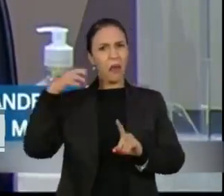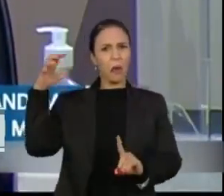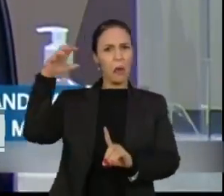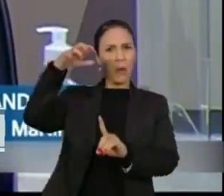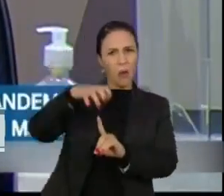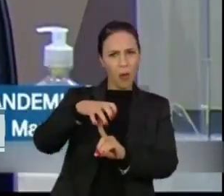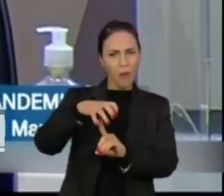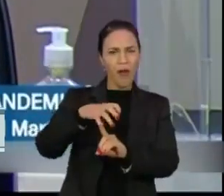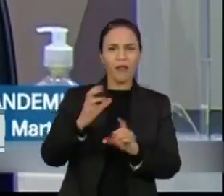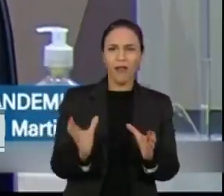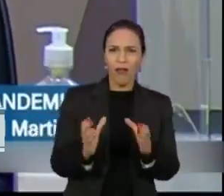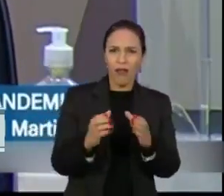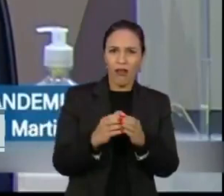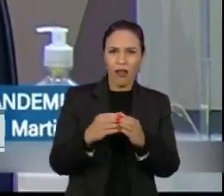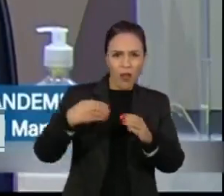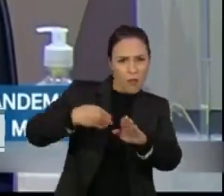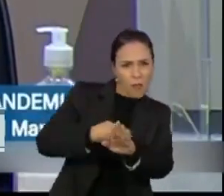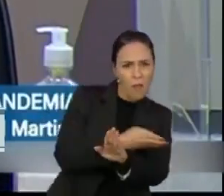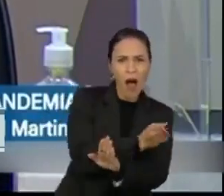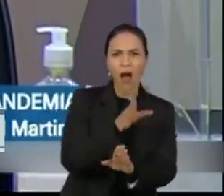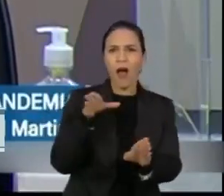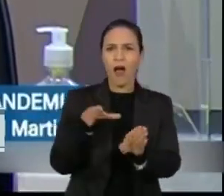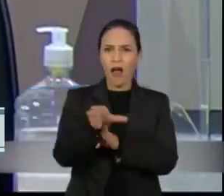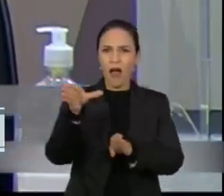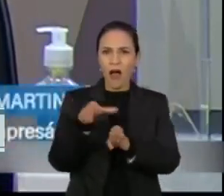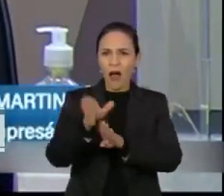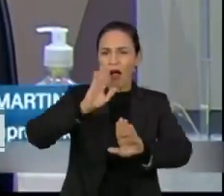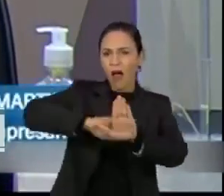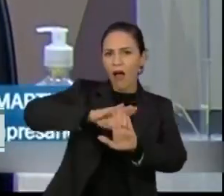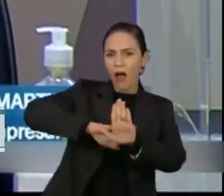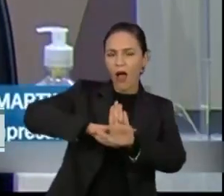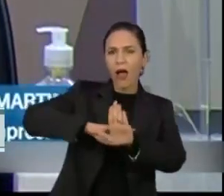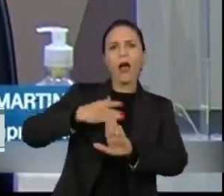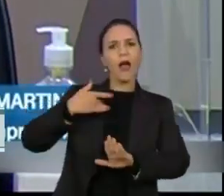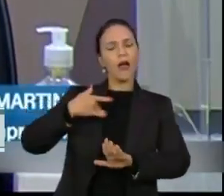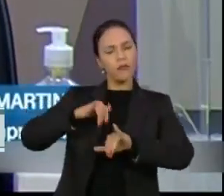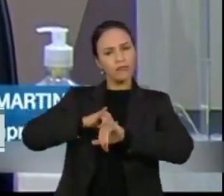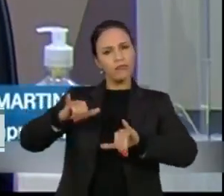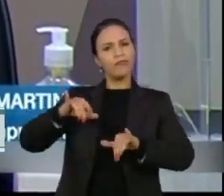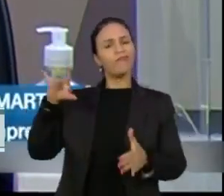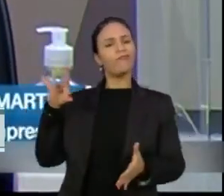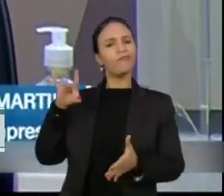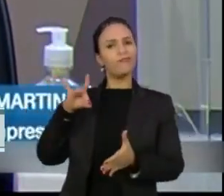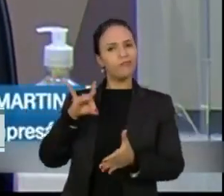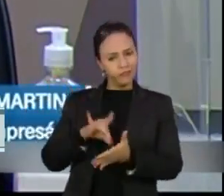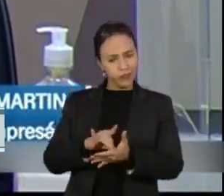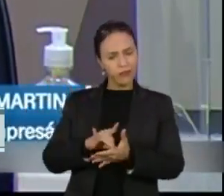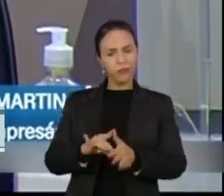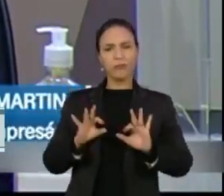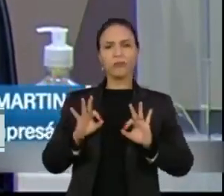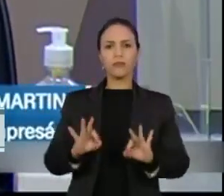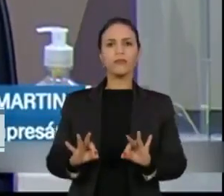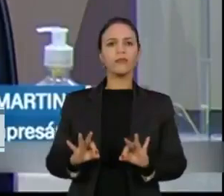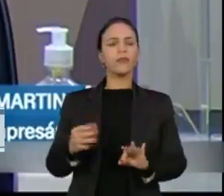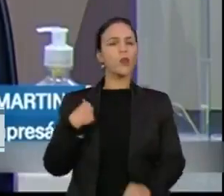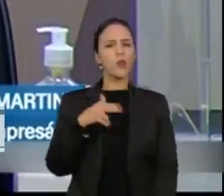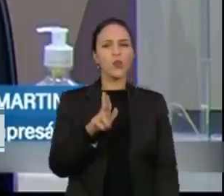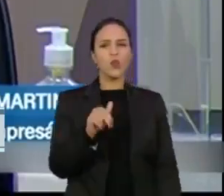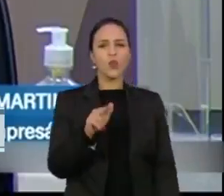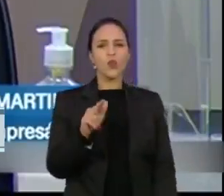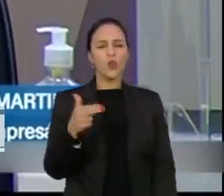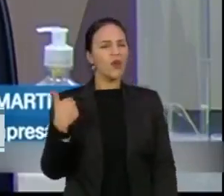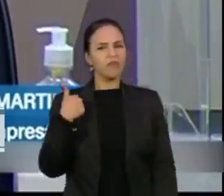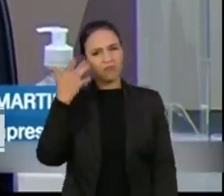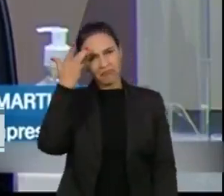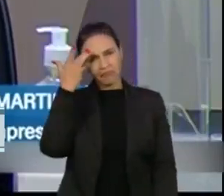suposto gabinete paralelo. Eu afirmo aos senhores, com toda a veemência, que jamais tomei